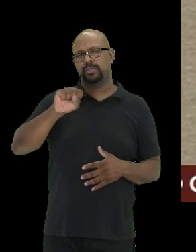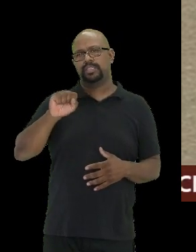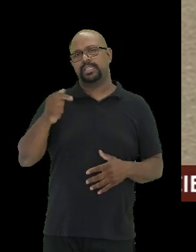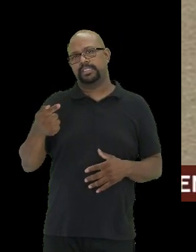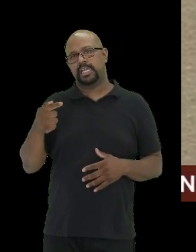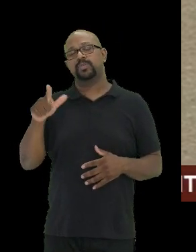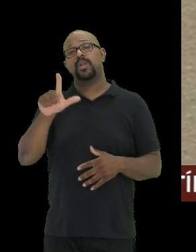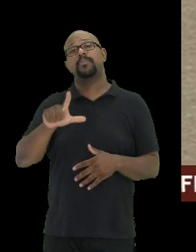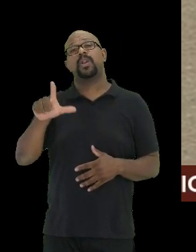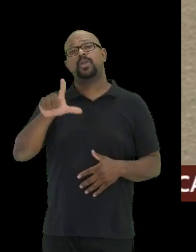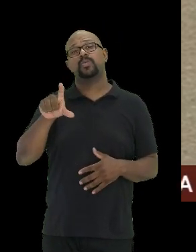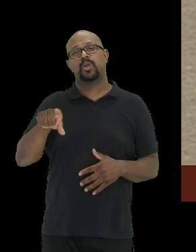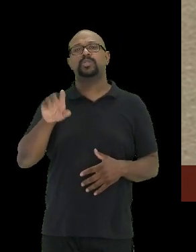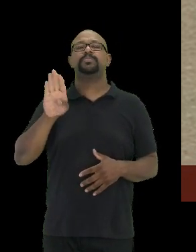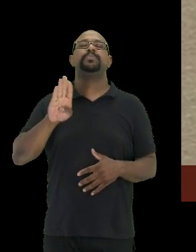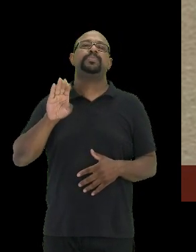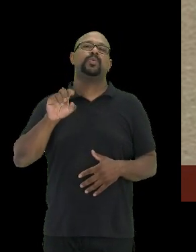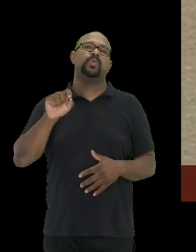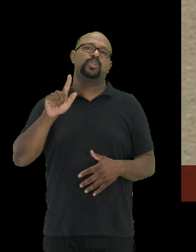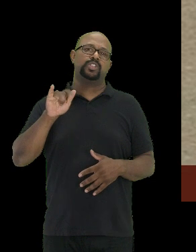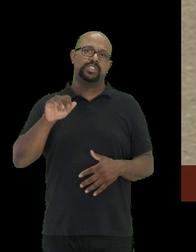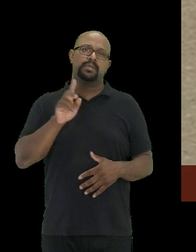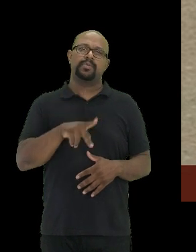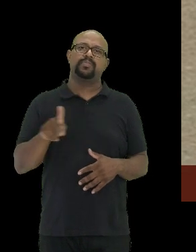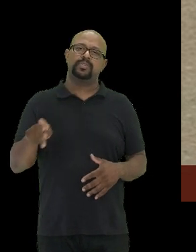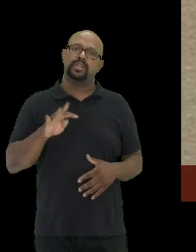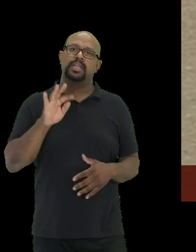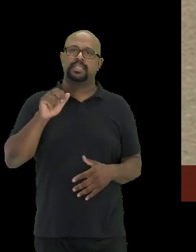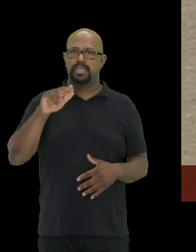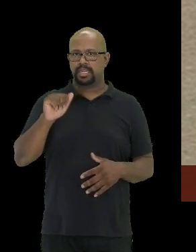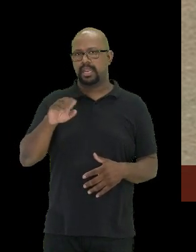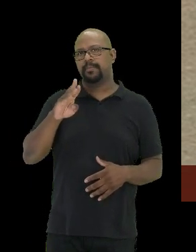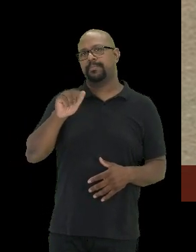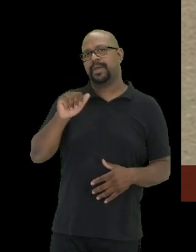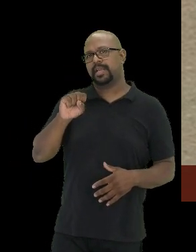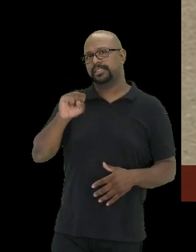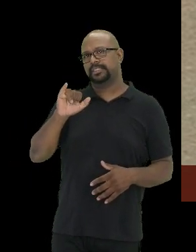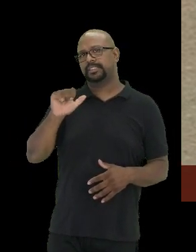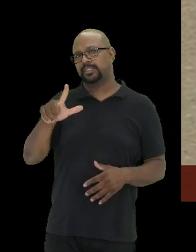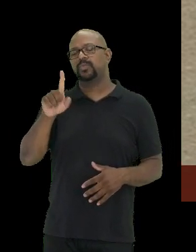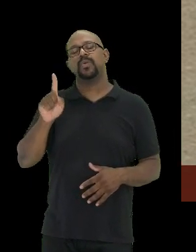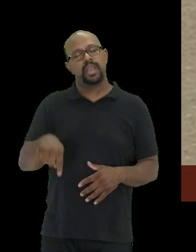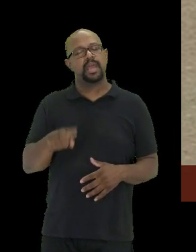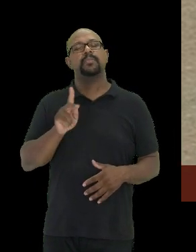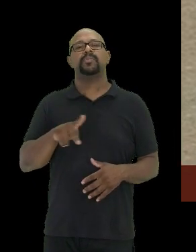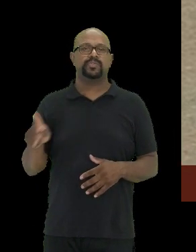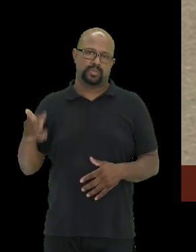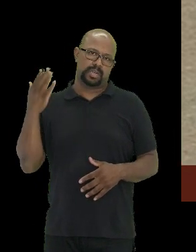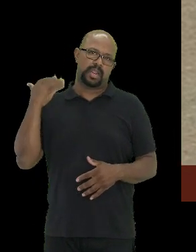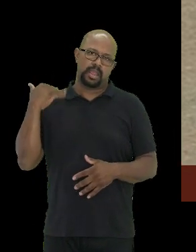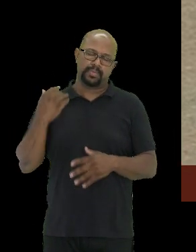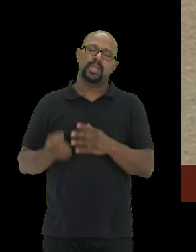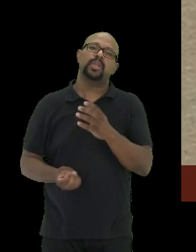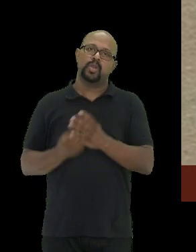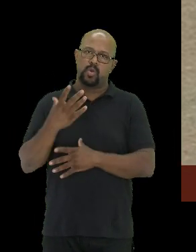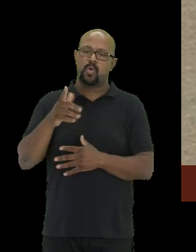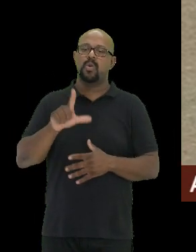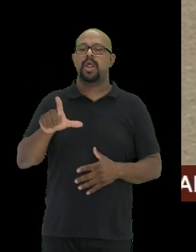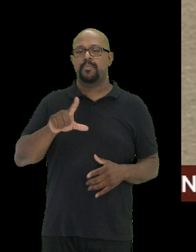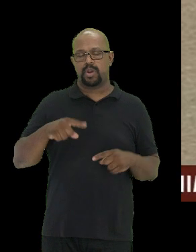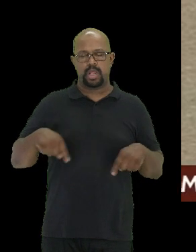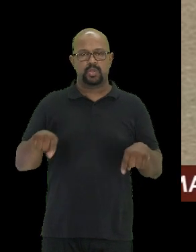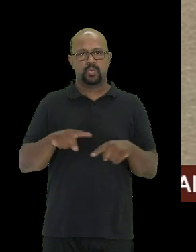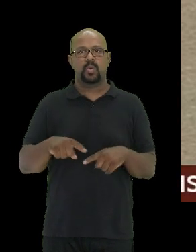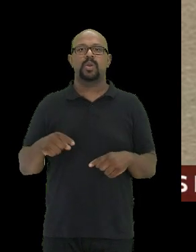laboratório do Instituto de Biologia, a professora Tânia Brasil era a professora na época que criou o laboratório,